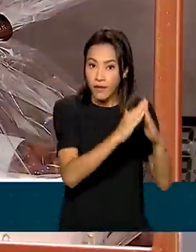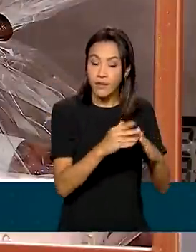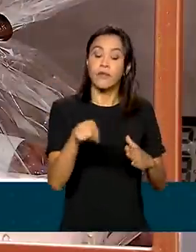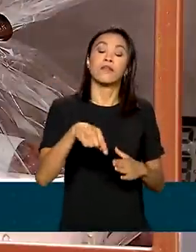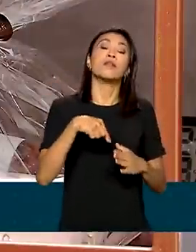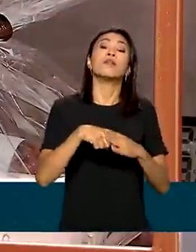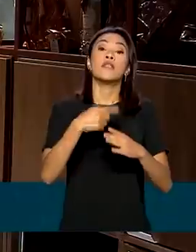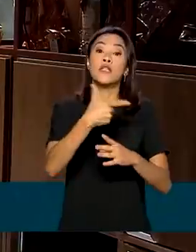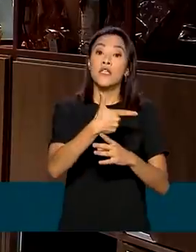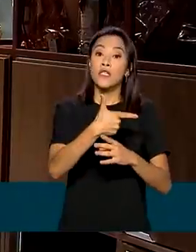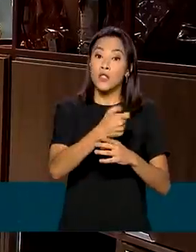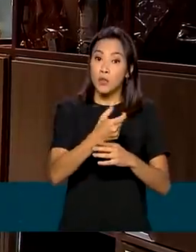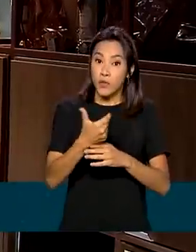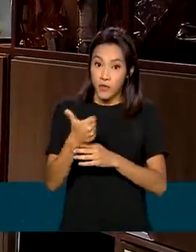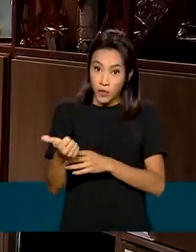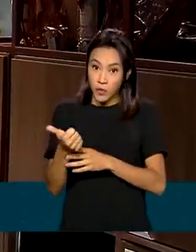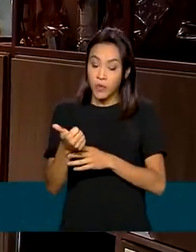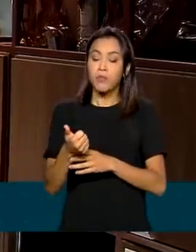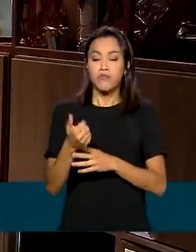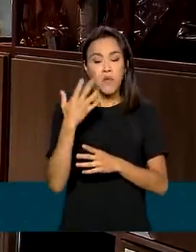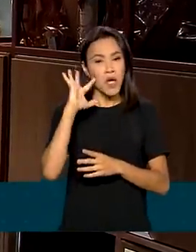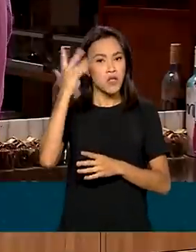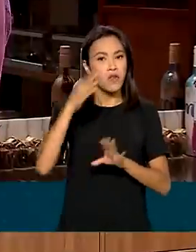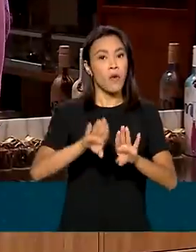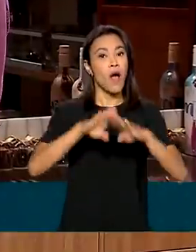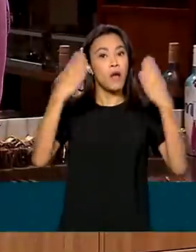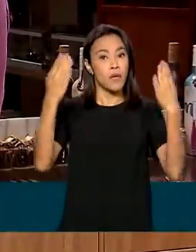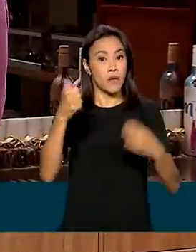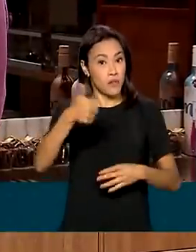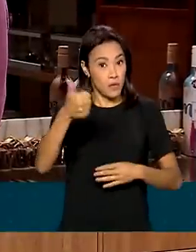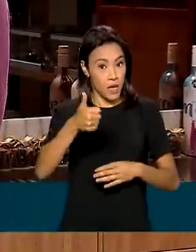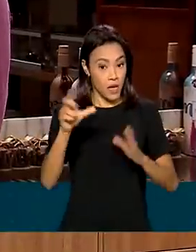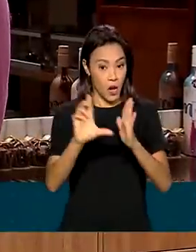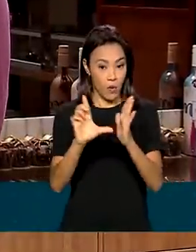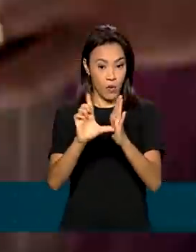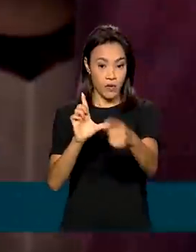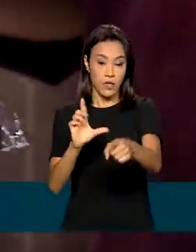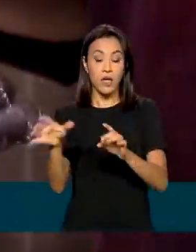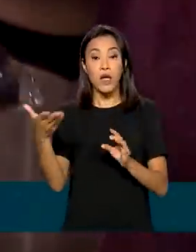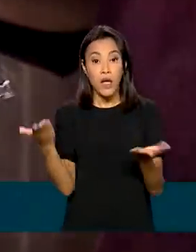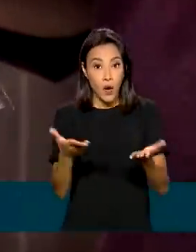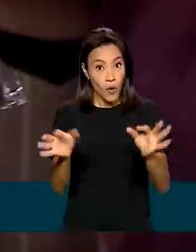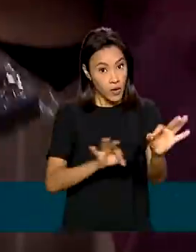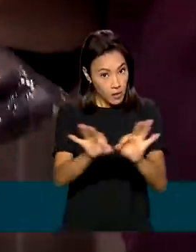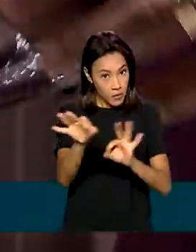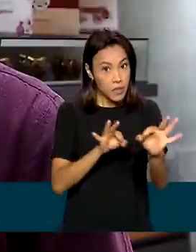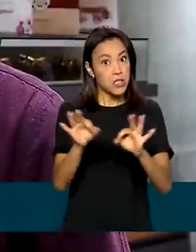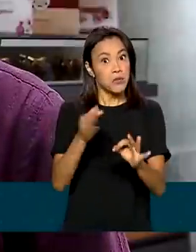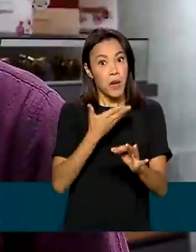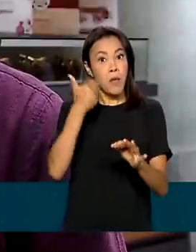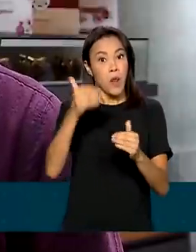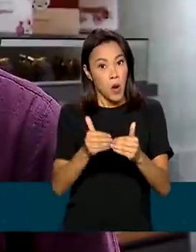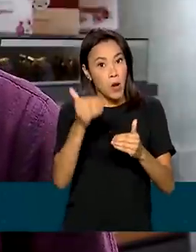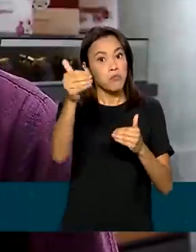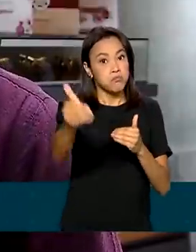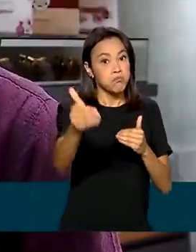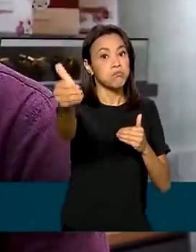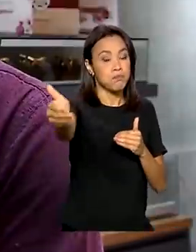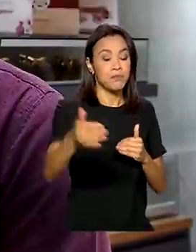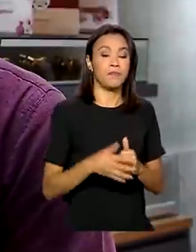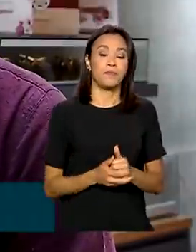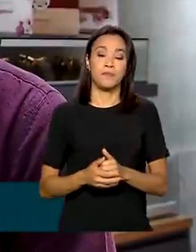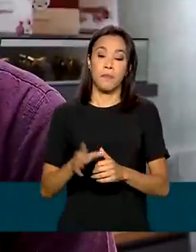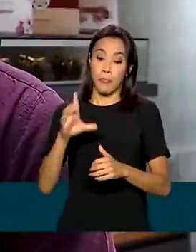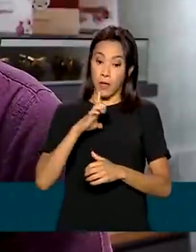ele resolveu arriscar e abriu a primeira loja. E agora, faz planos para ir mais longe. A gente tem esse projeto